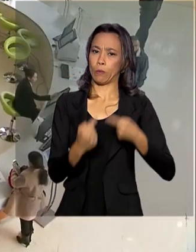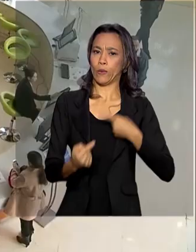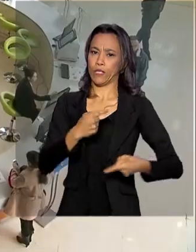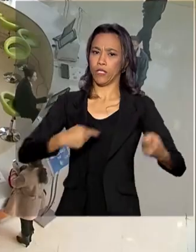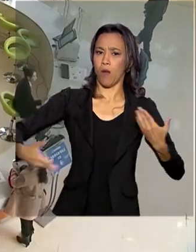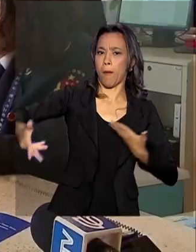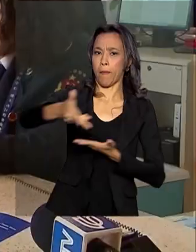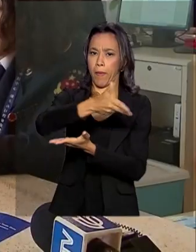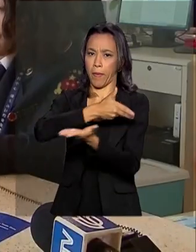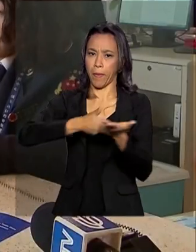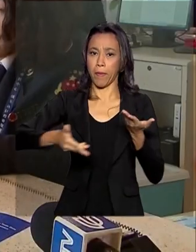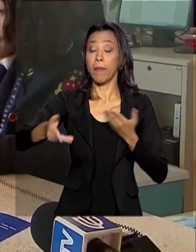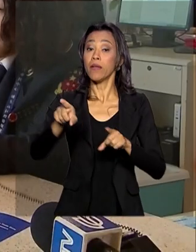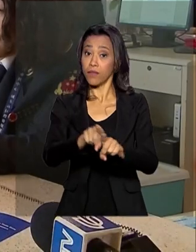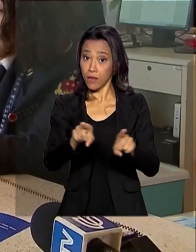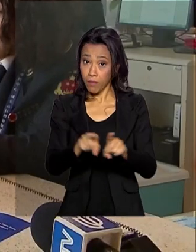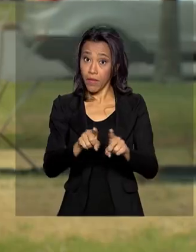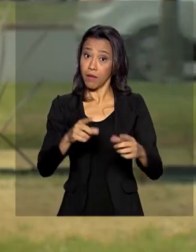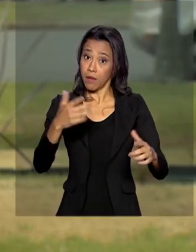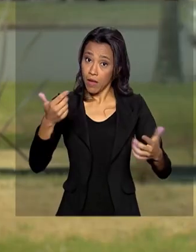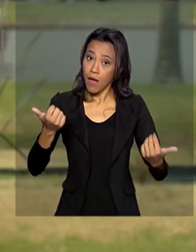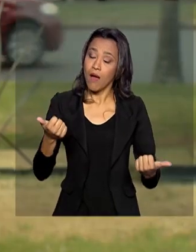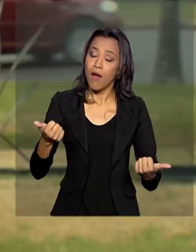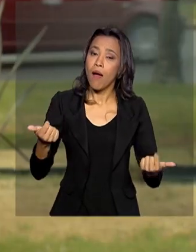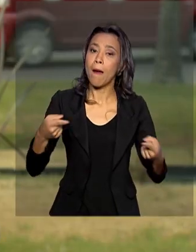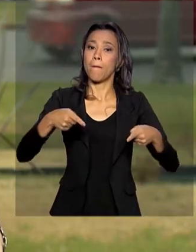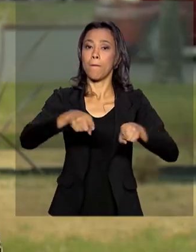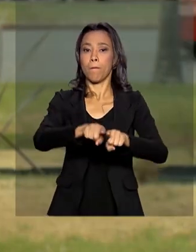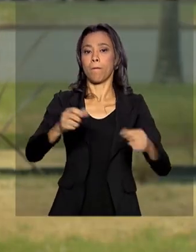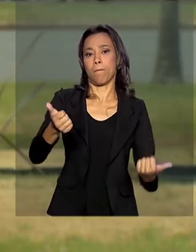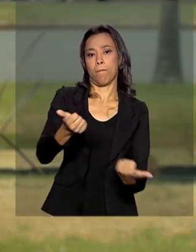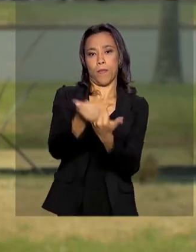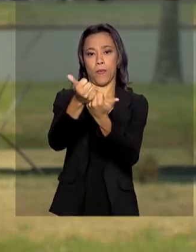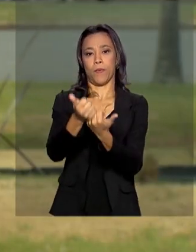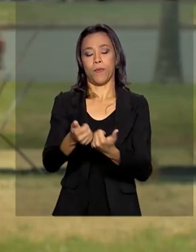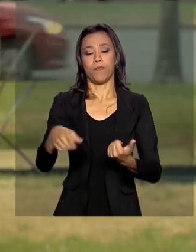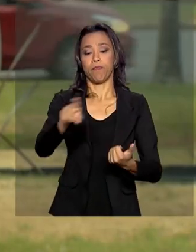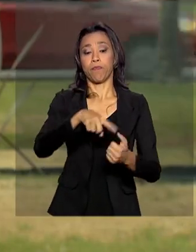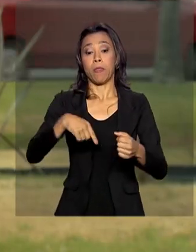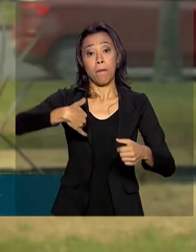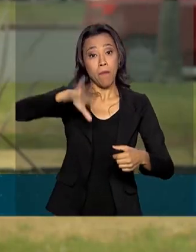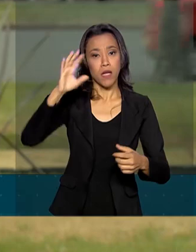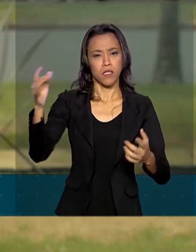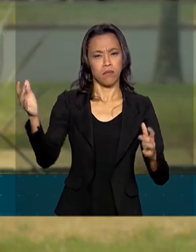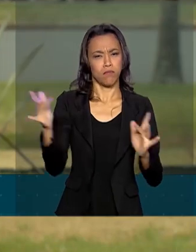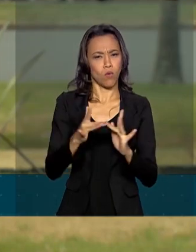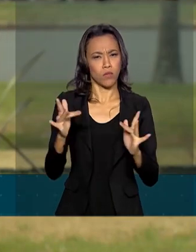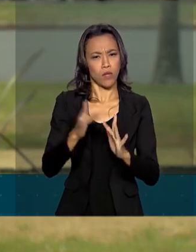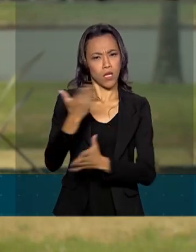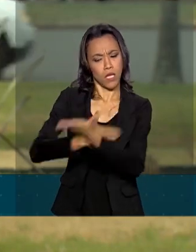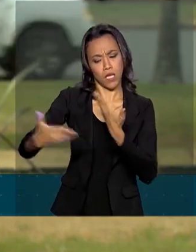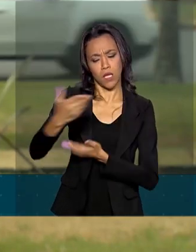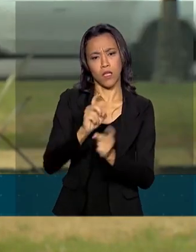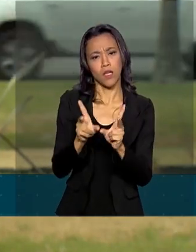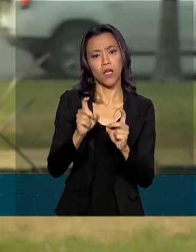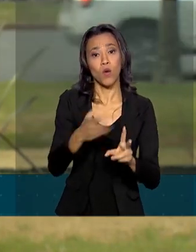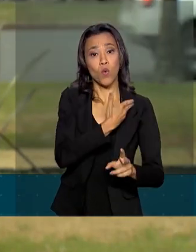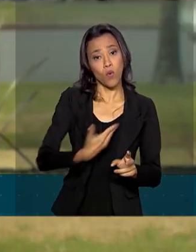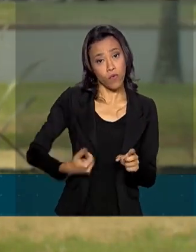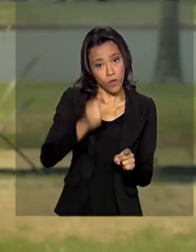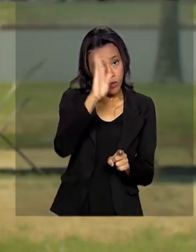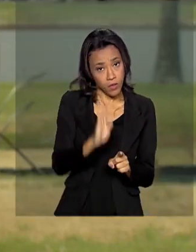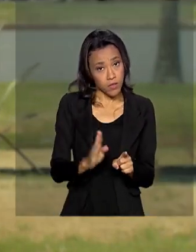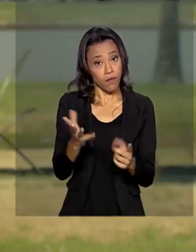além, claro, de aumentar a cooperação. Para ampliar ainda mais as relações comerciais com a China, o governo brasileiro deve buscar